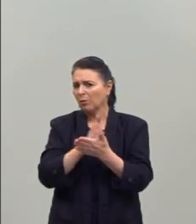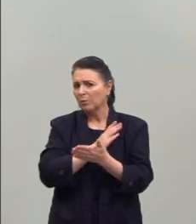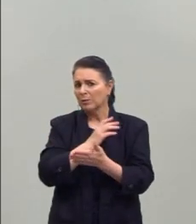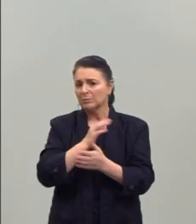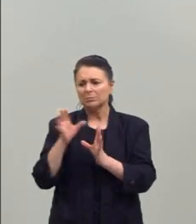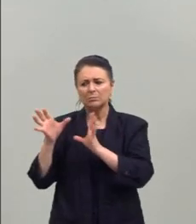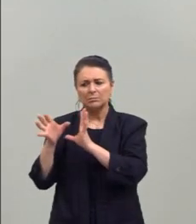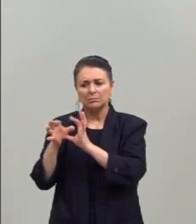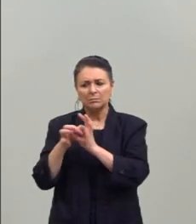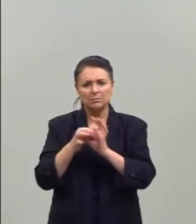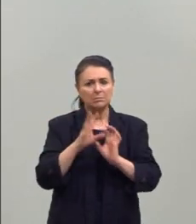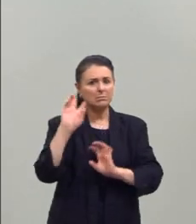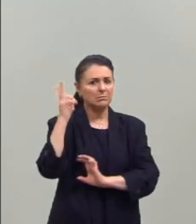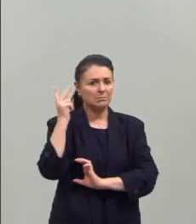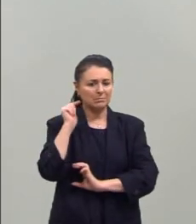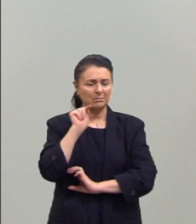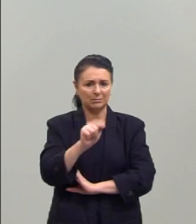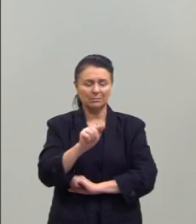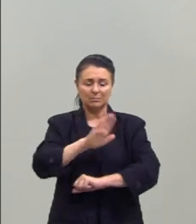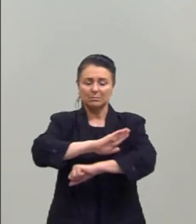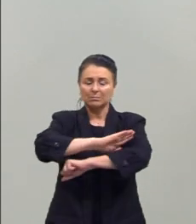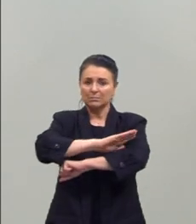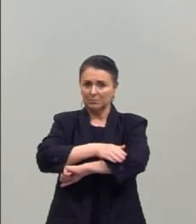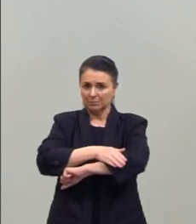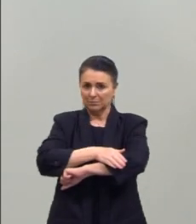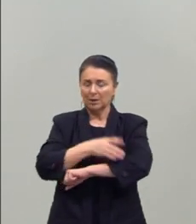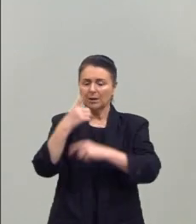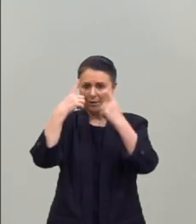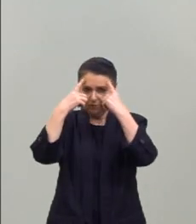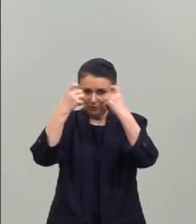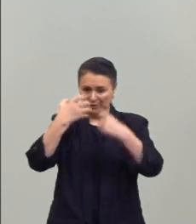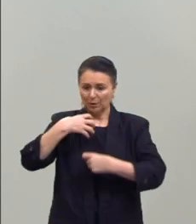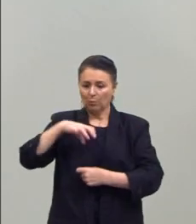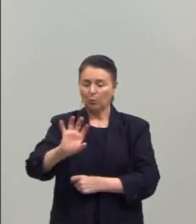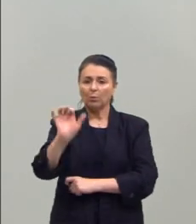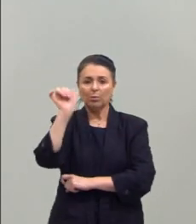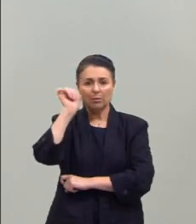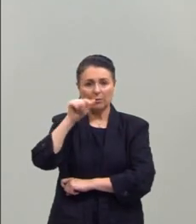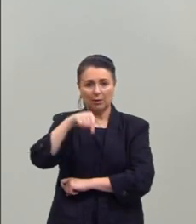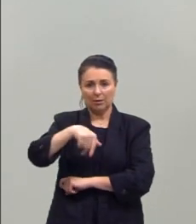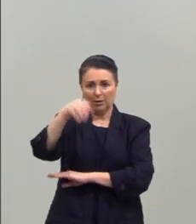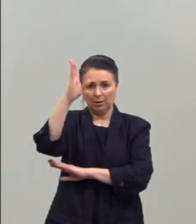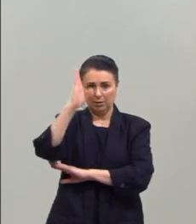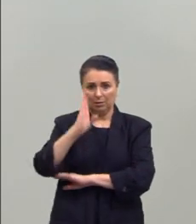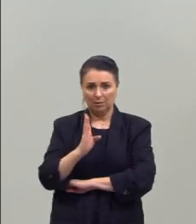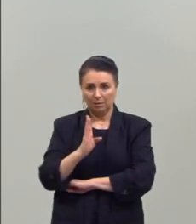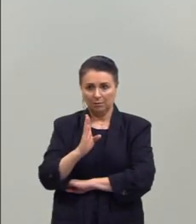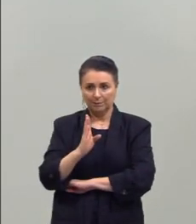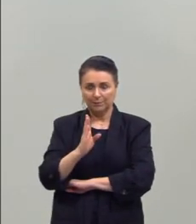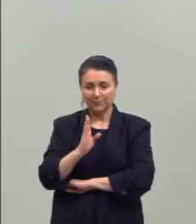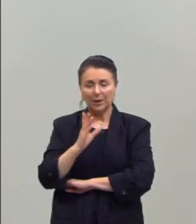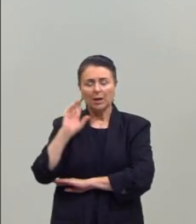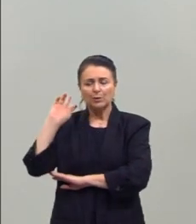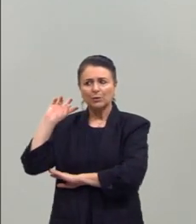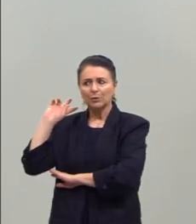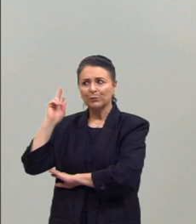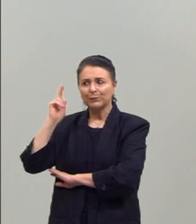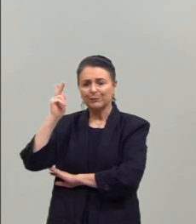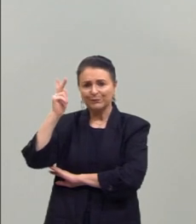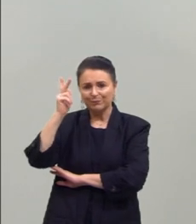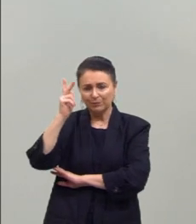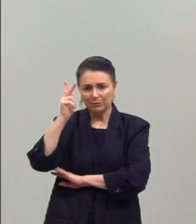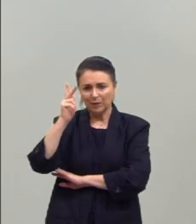contexto histórico disso? Tanto o racismo quanto a violência contra a mulher no Brasil, eles, historicamente,